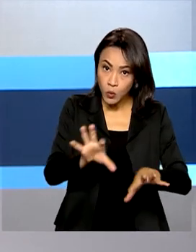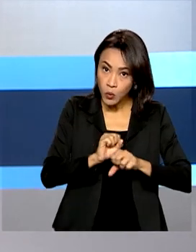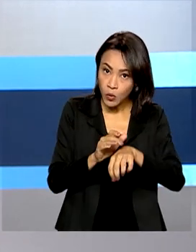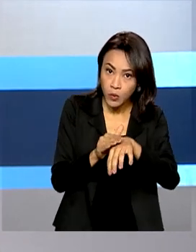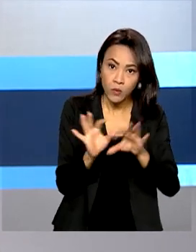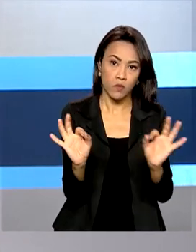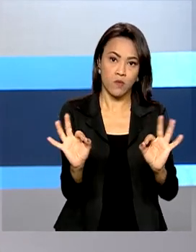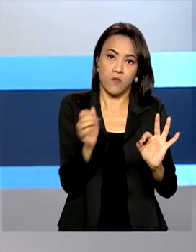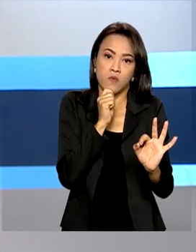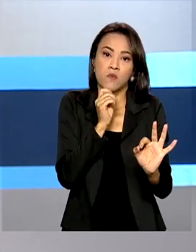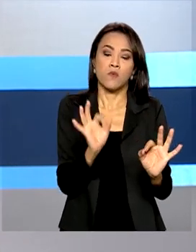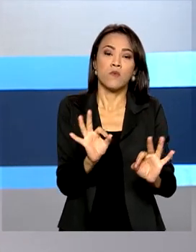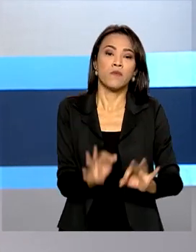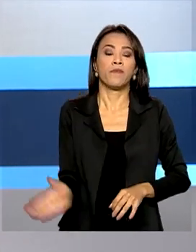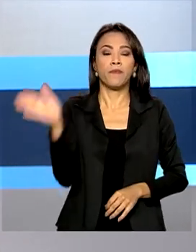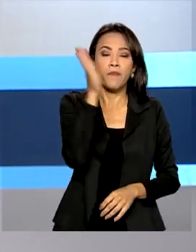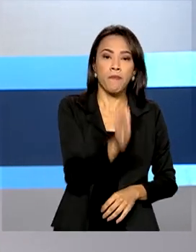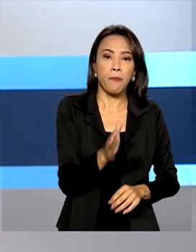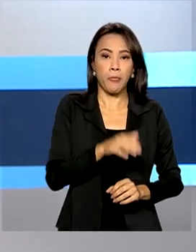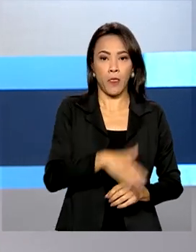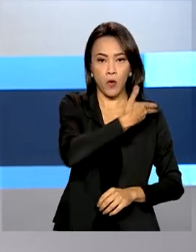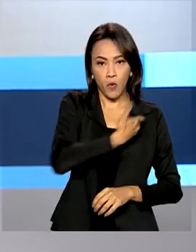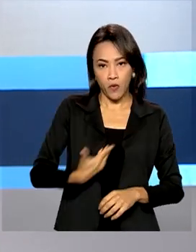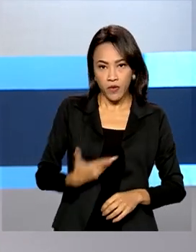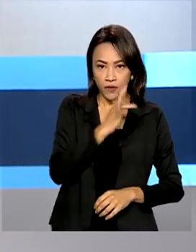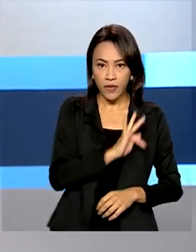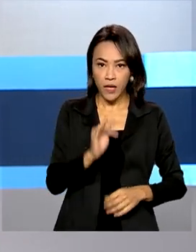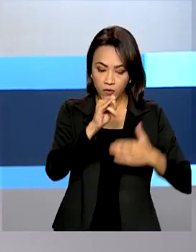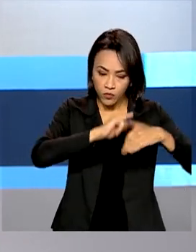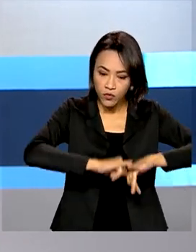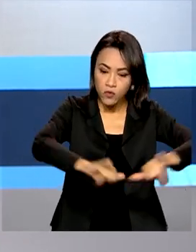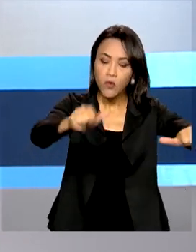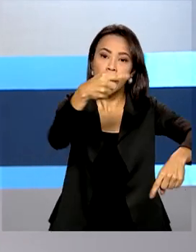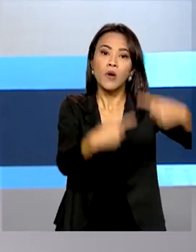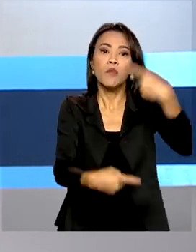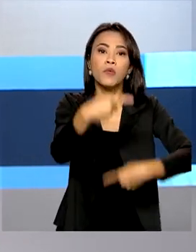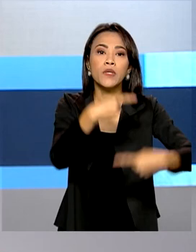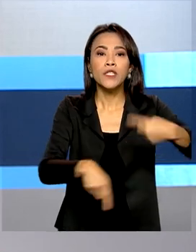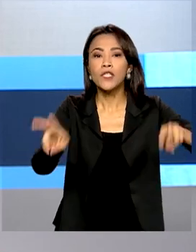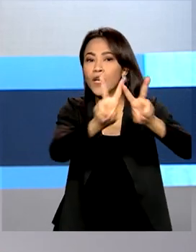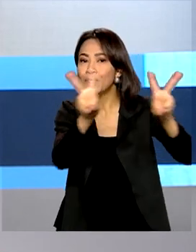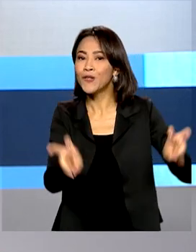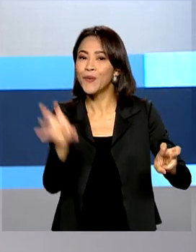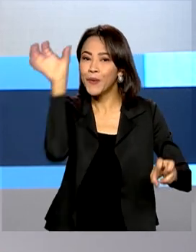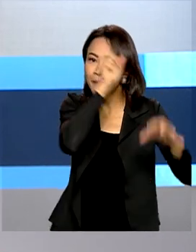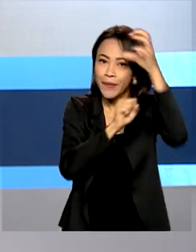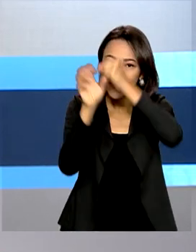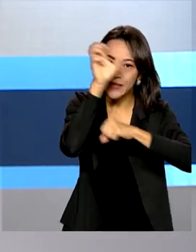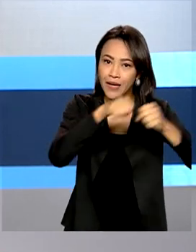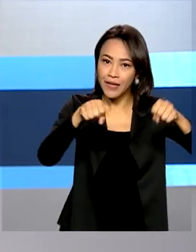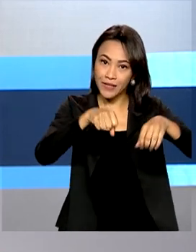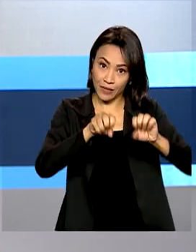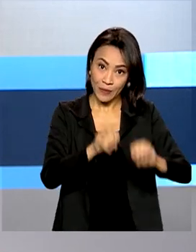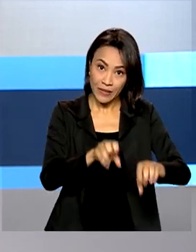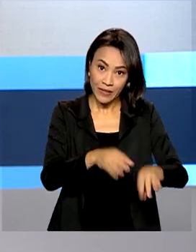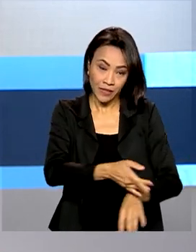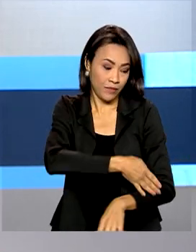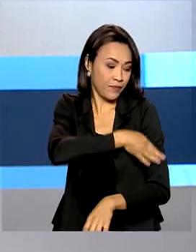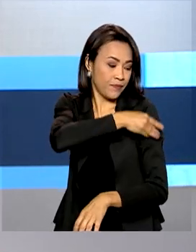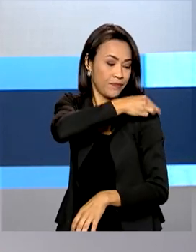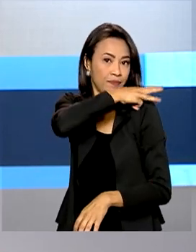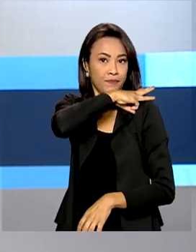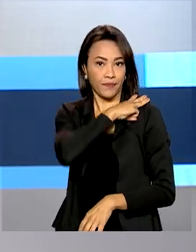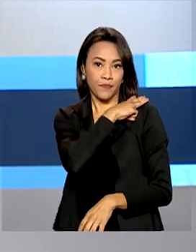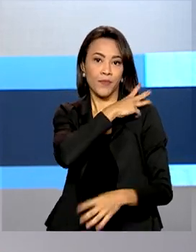O governo federal lançou a política nacional para a recuperação das aprendizagens na educação básica. O objetivo é